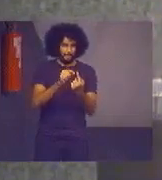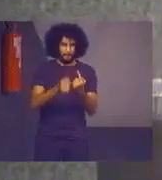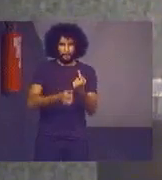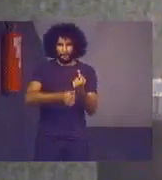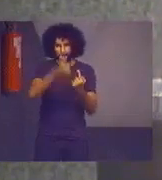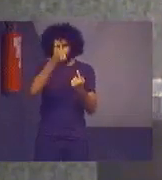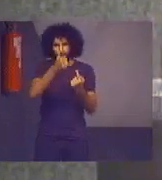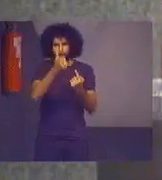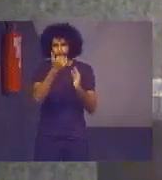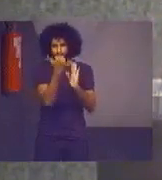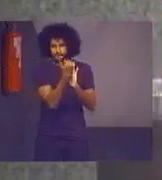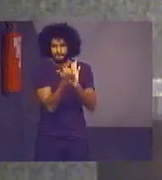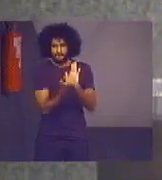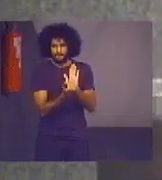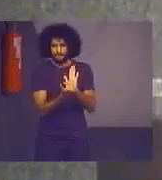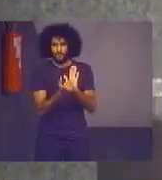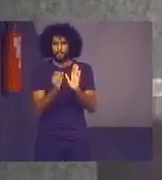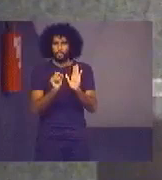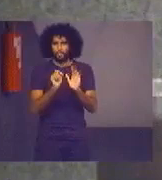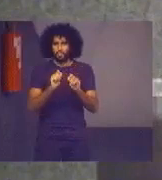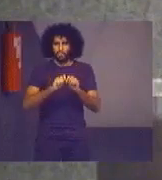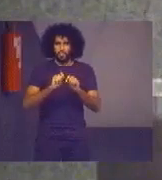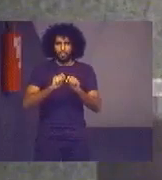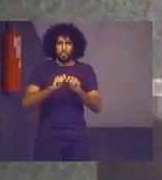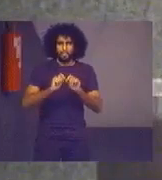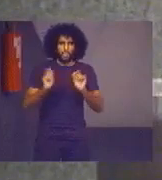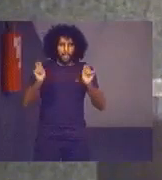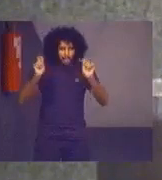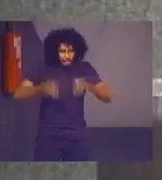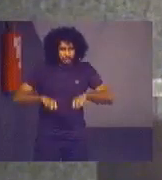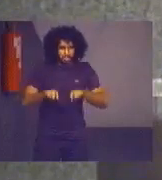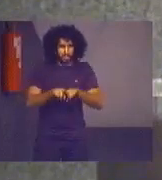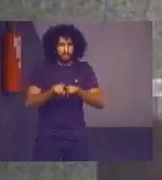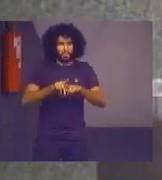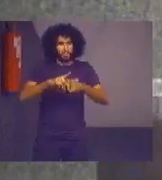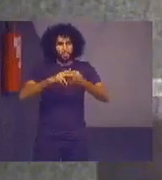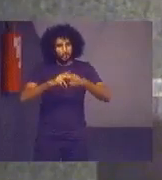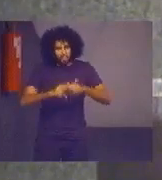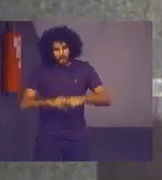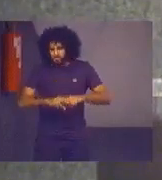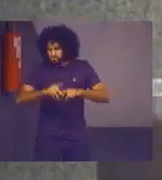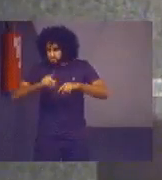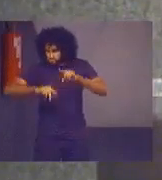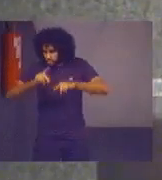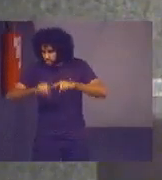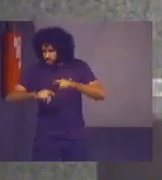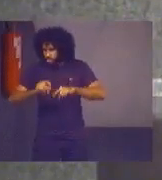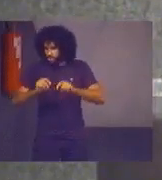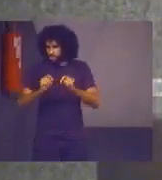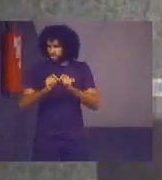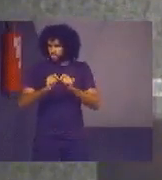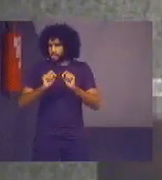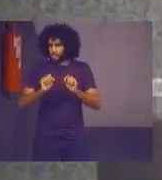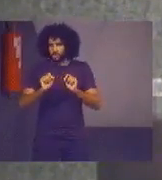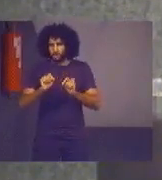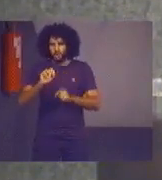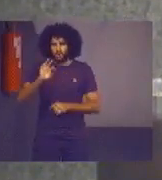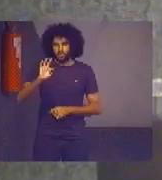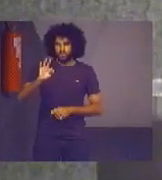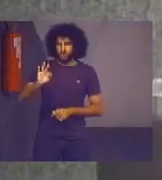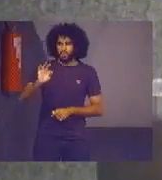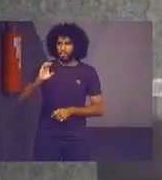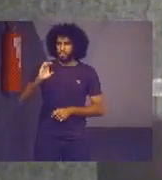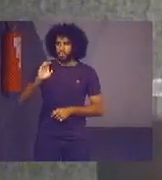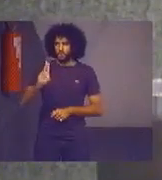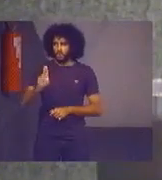desenvolver capacidades, métodos e ferramentas de controle com vistas a preparar o TCU para